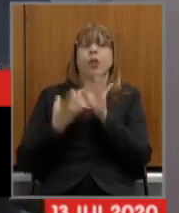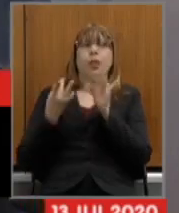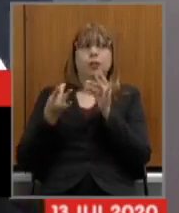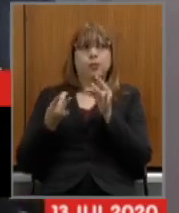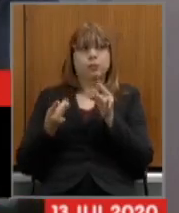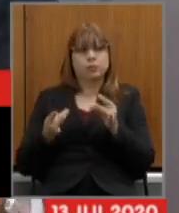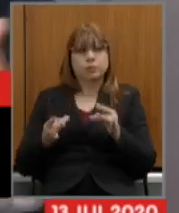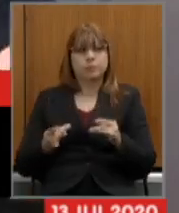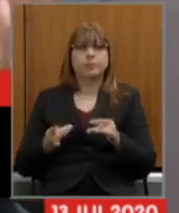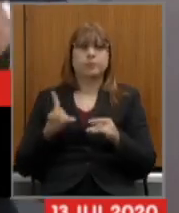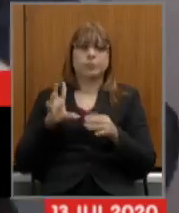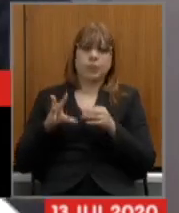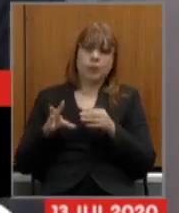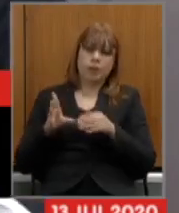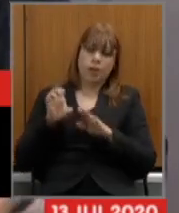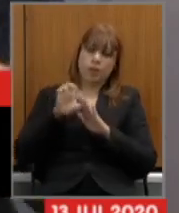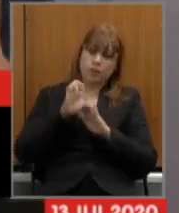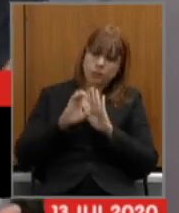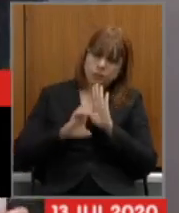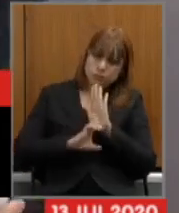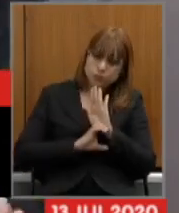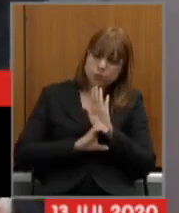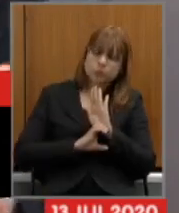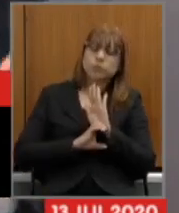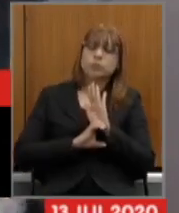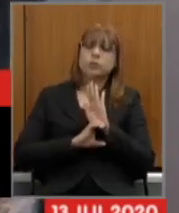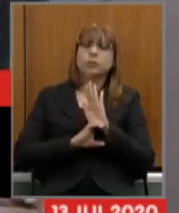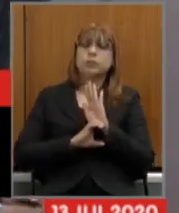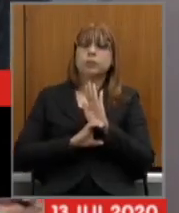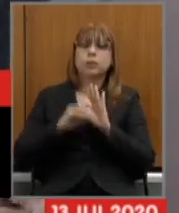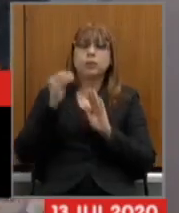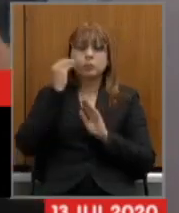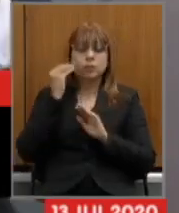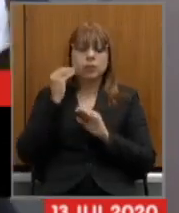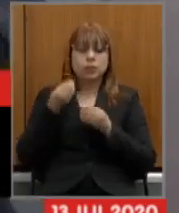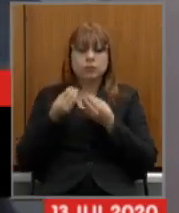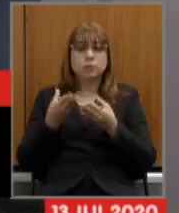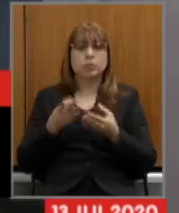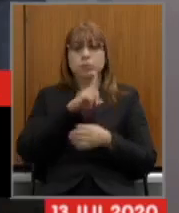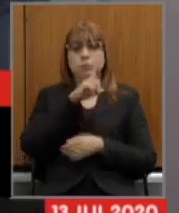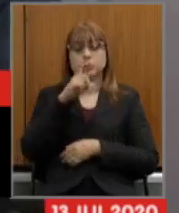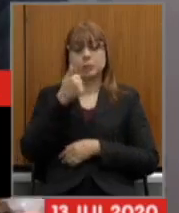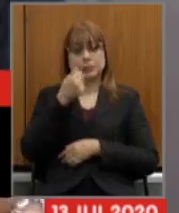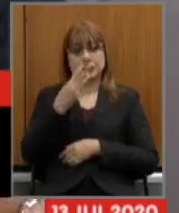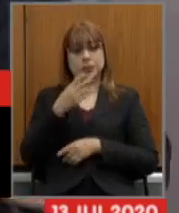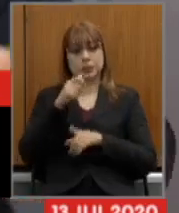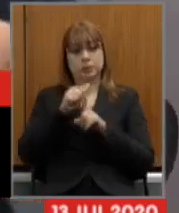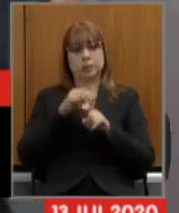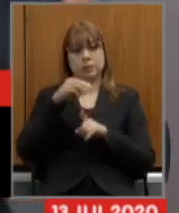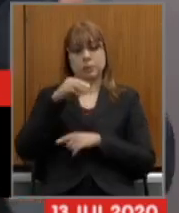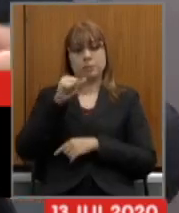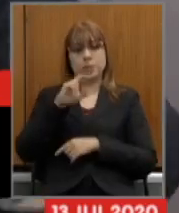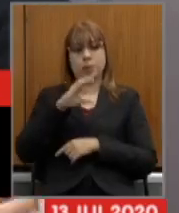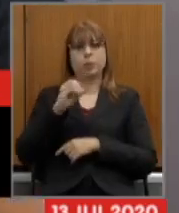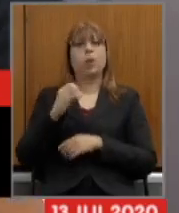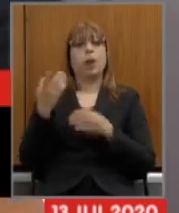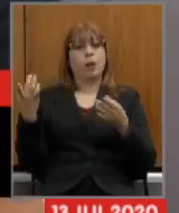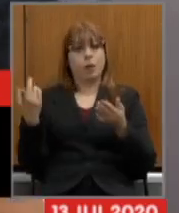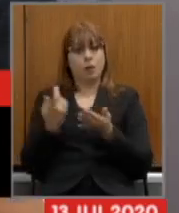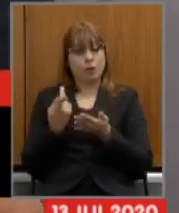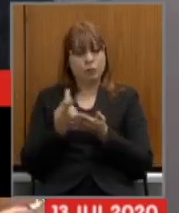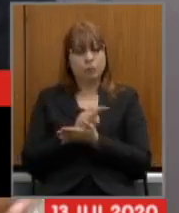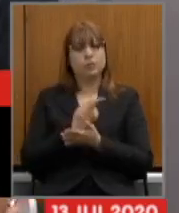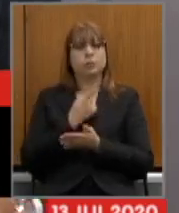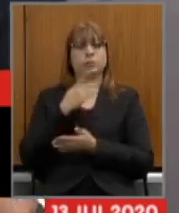emenda constitucional trouxemos o texto estava pronto para ser entregue dia 13 de março quando o governador Romeu Zema sancionou o decreto de